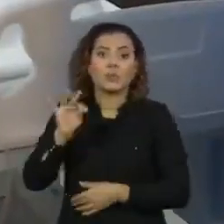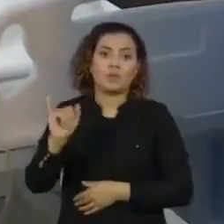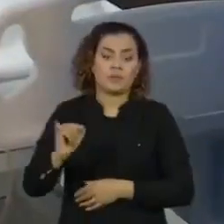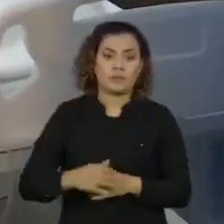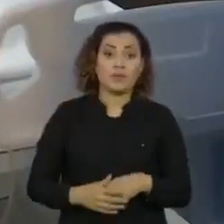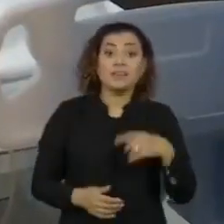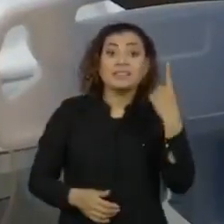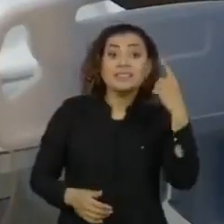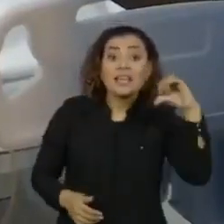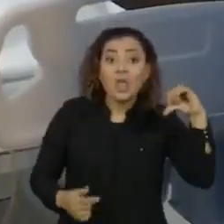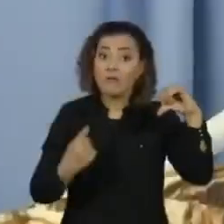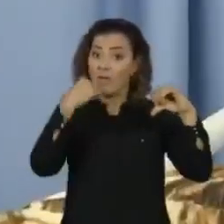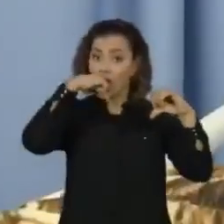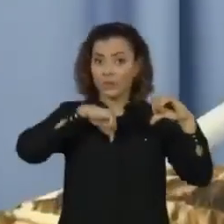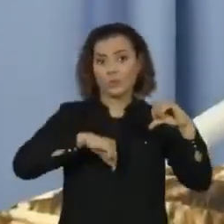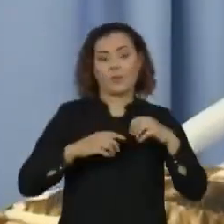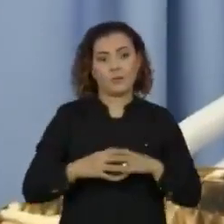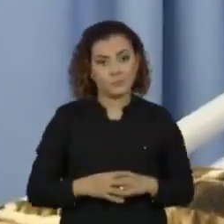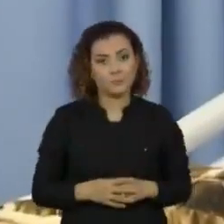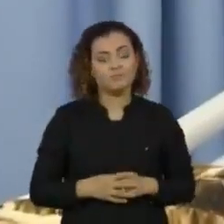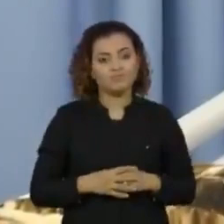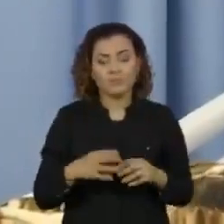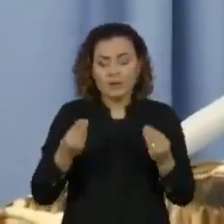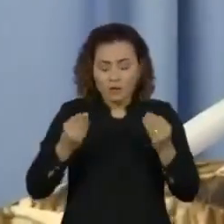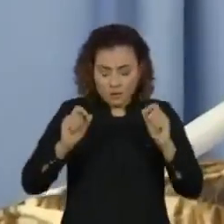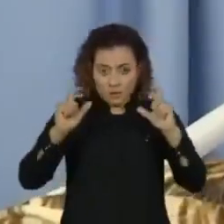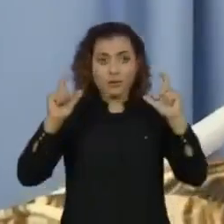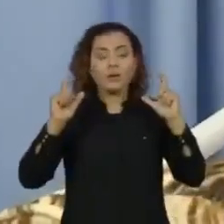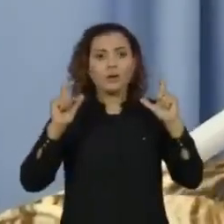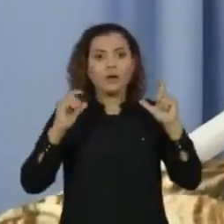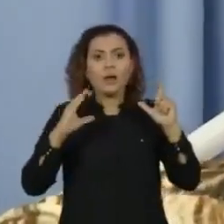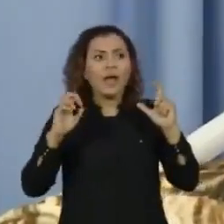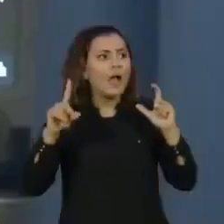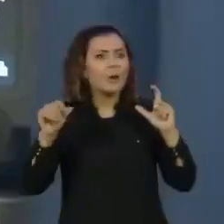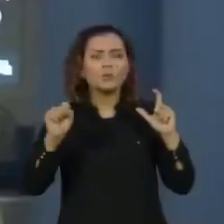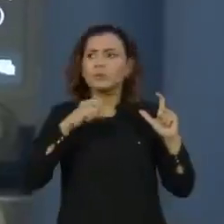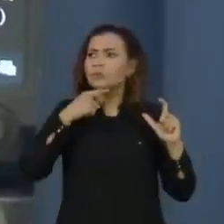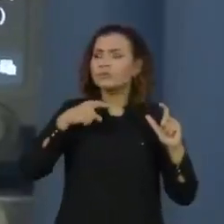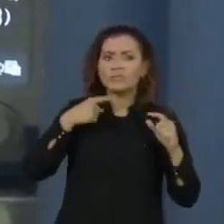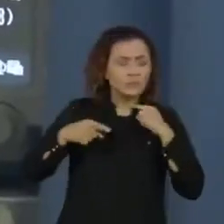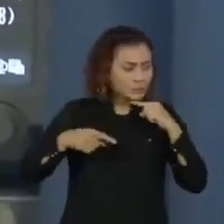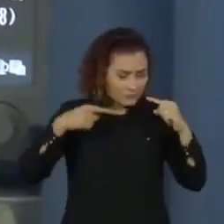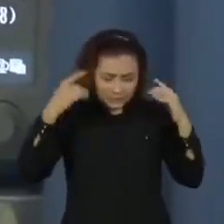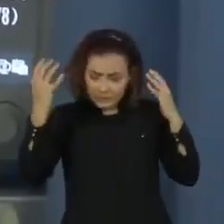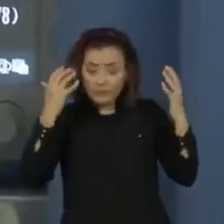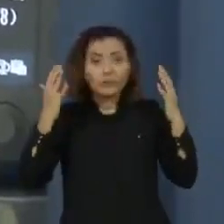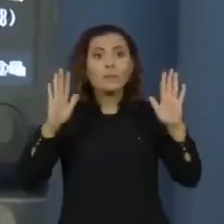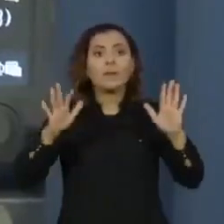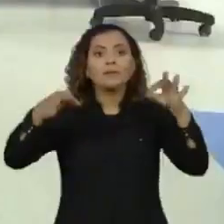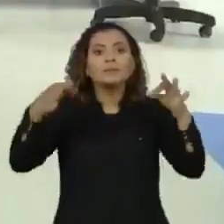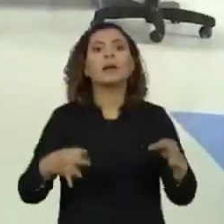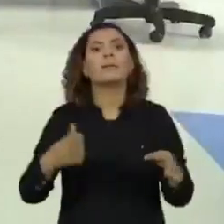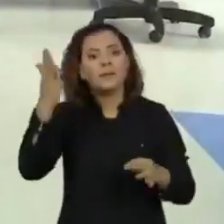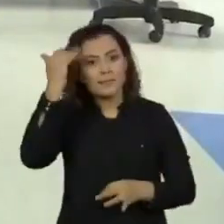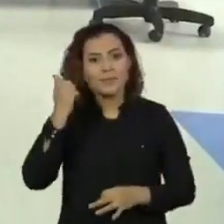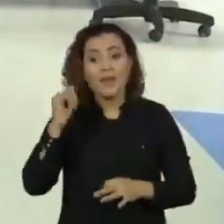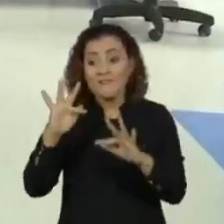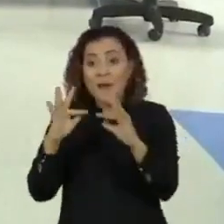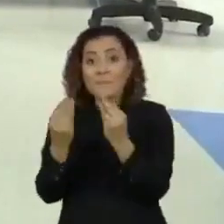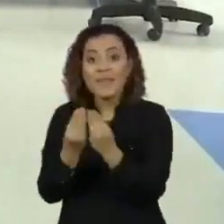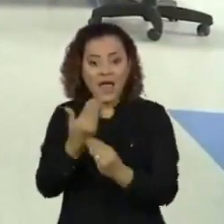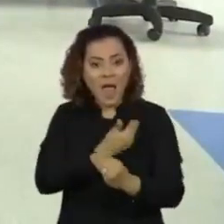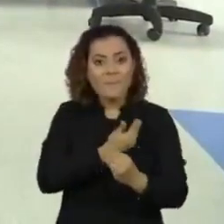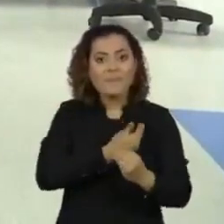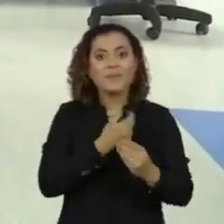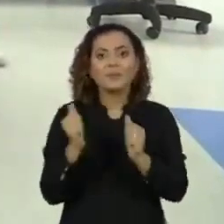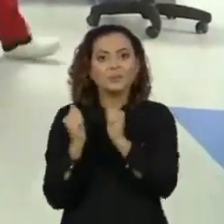19 entubado. Quando acordou, o Carlos tinha muitas dúvidas, mas uma certeza, os parentes e